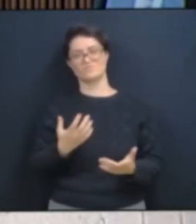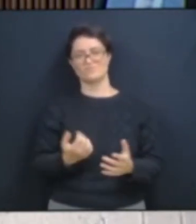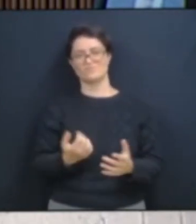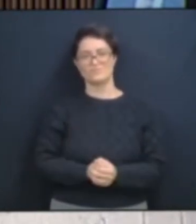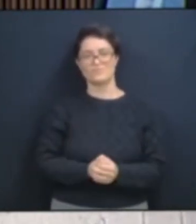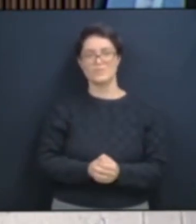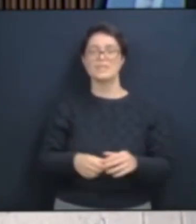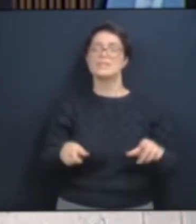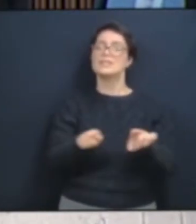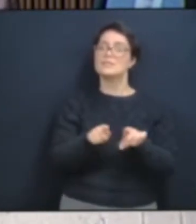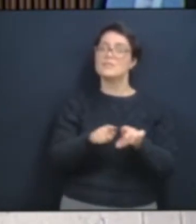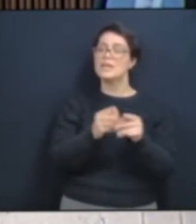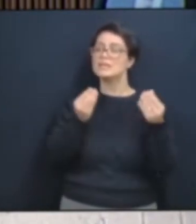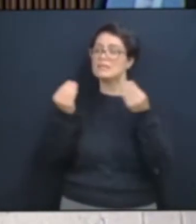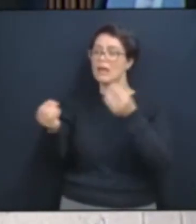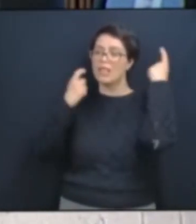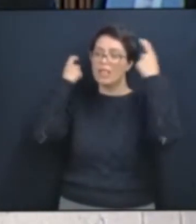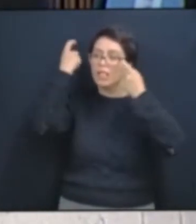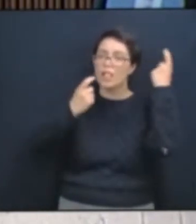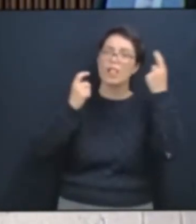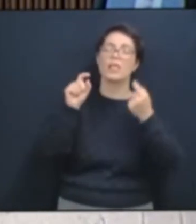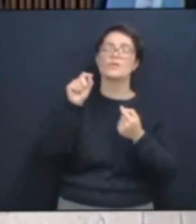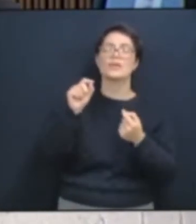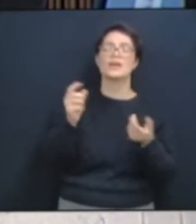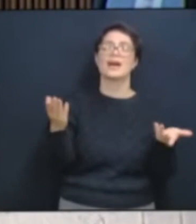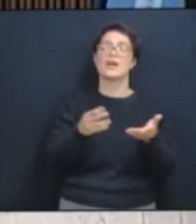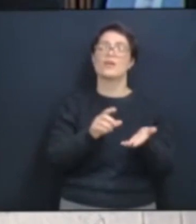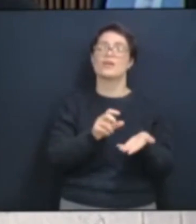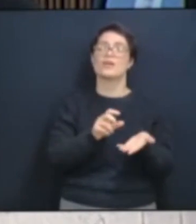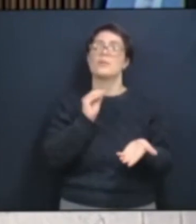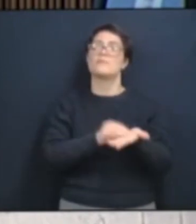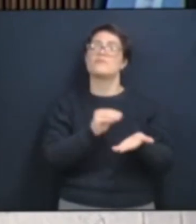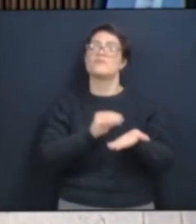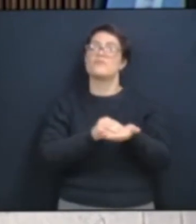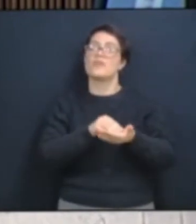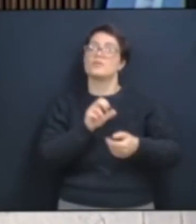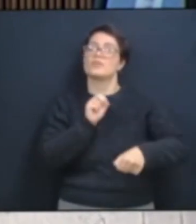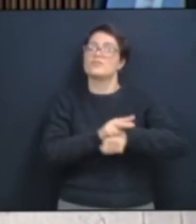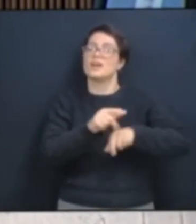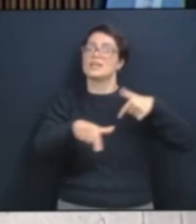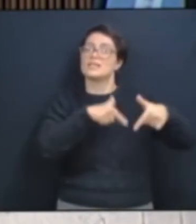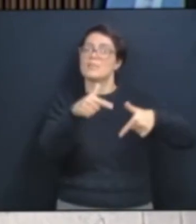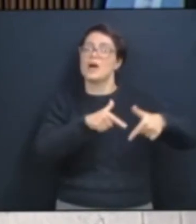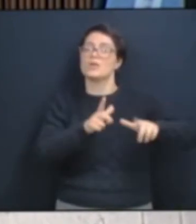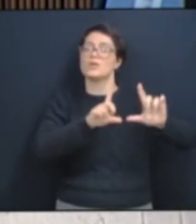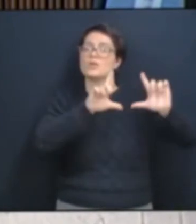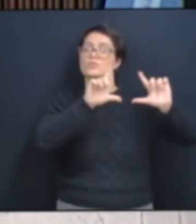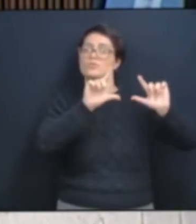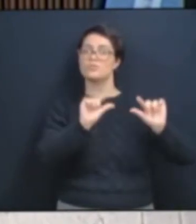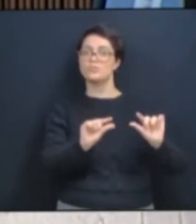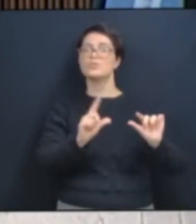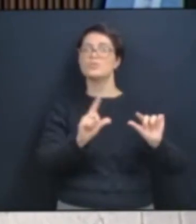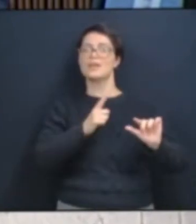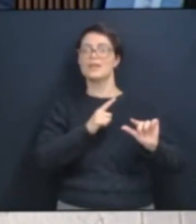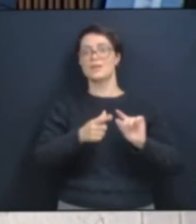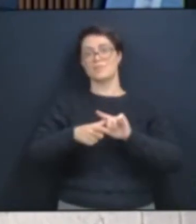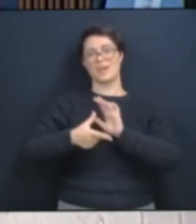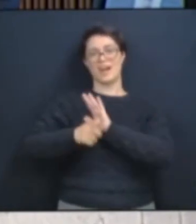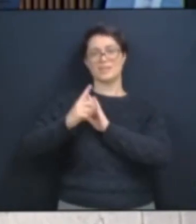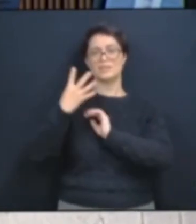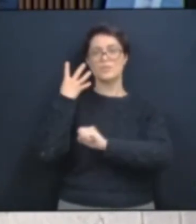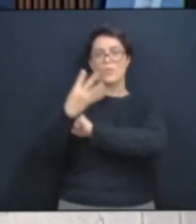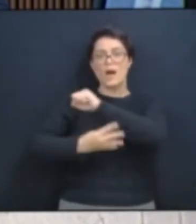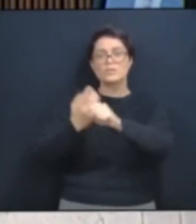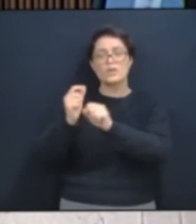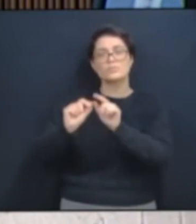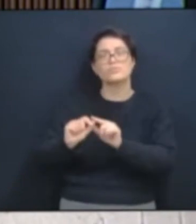tem recuo. Coisa que não aconteceu nos quatro anos. No conto do Alice no País das Maravilhas. Sabe o que acontece,